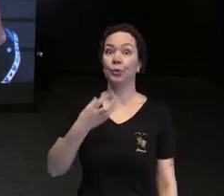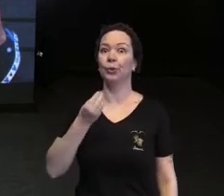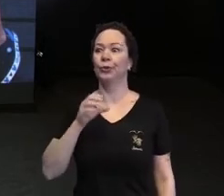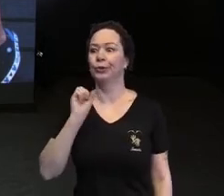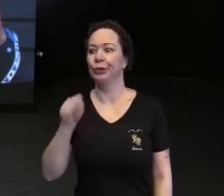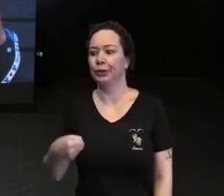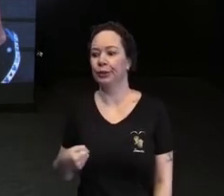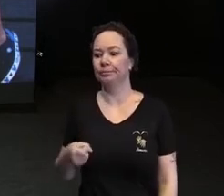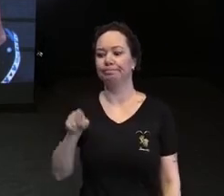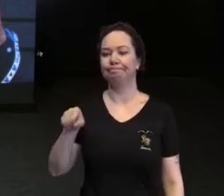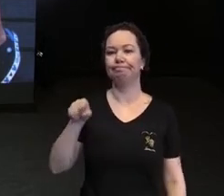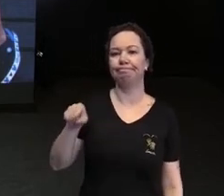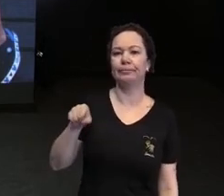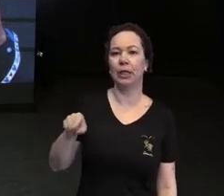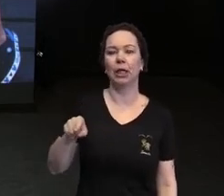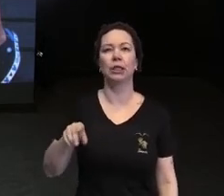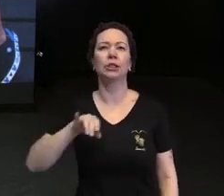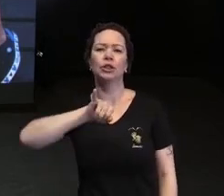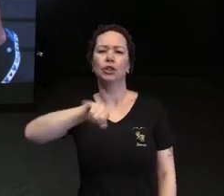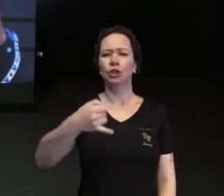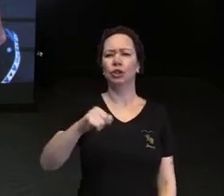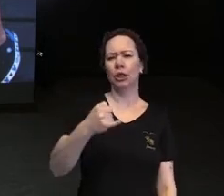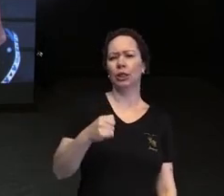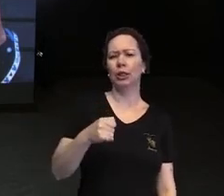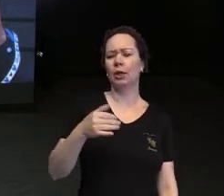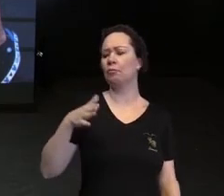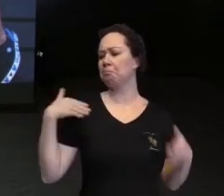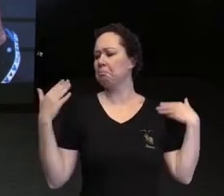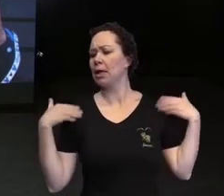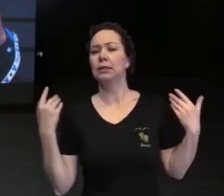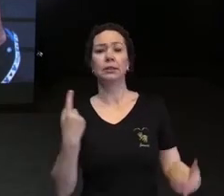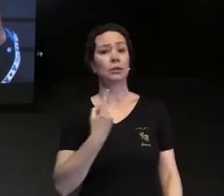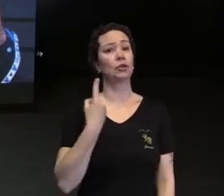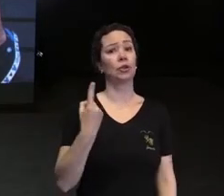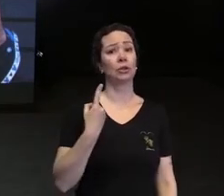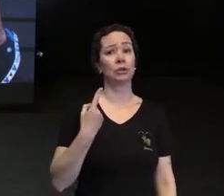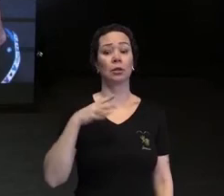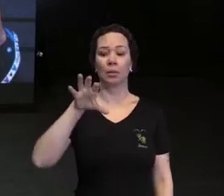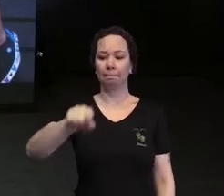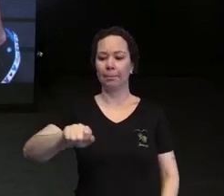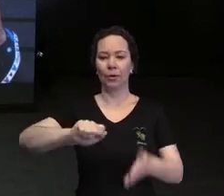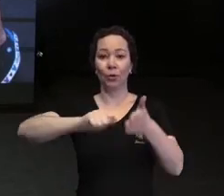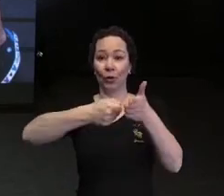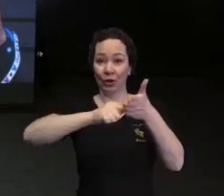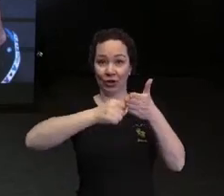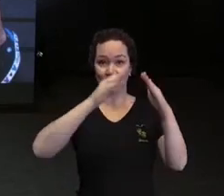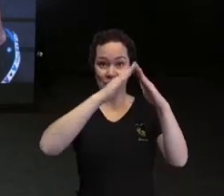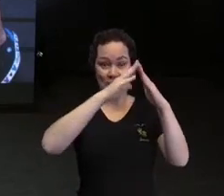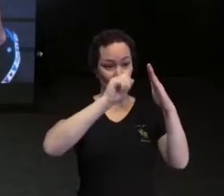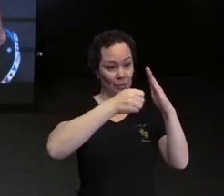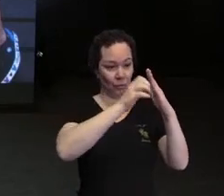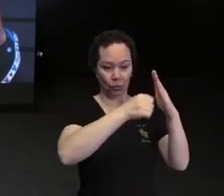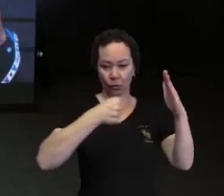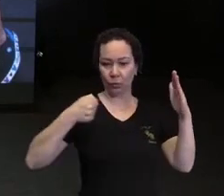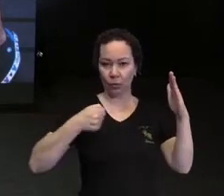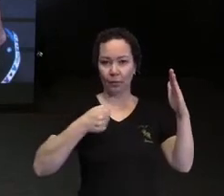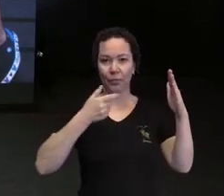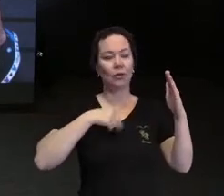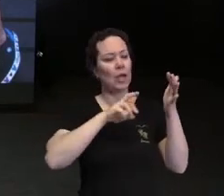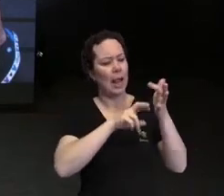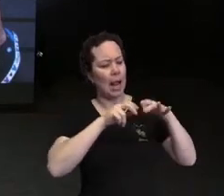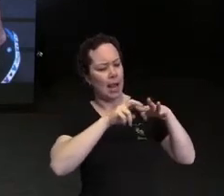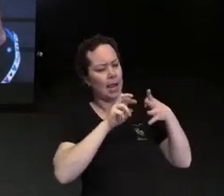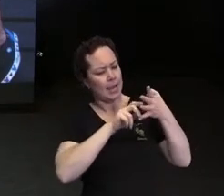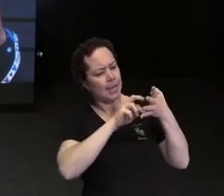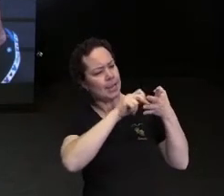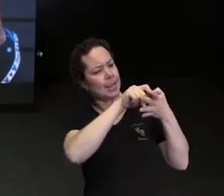em janeiro desse ano sozinho ele pegou a chave de casa subiu no emaranhado de fios abriu a porta do